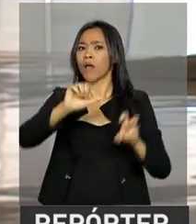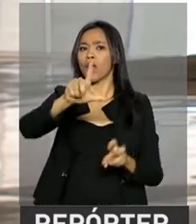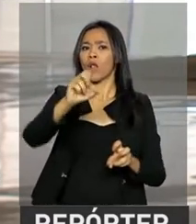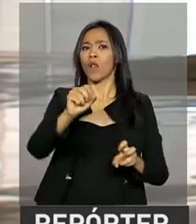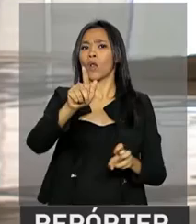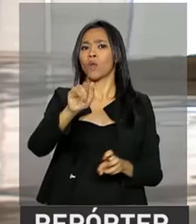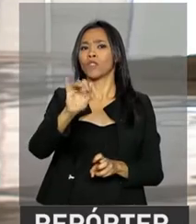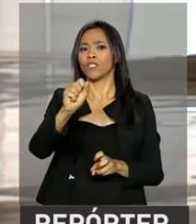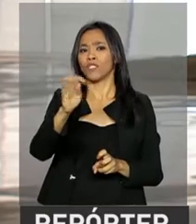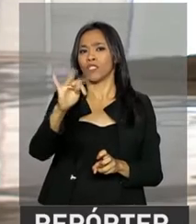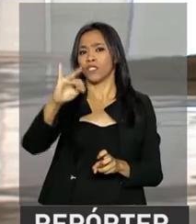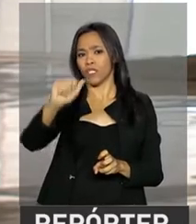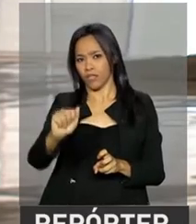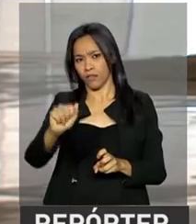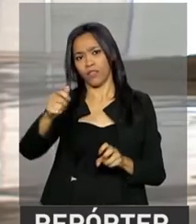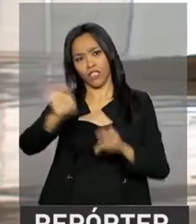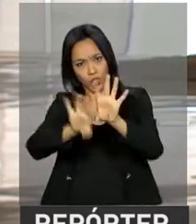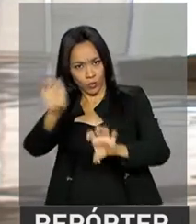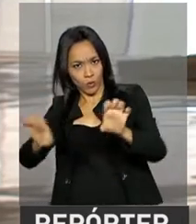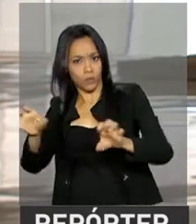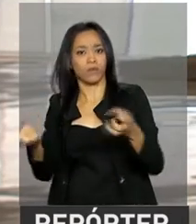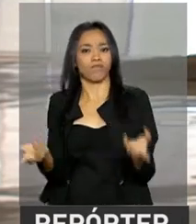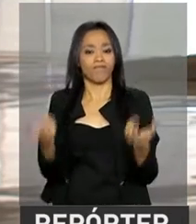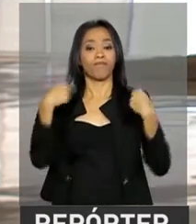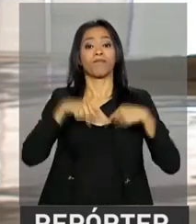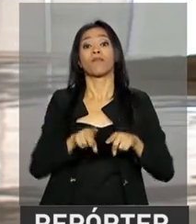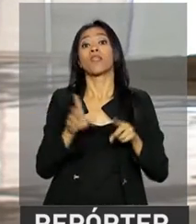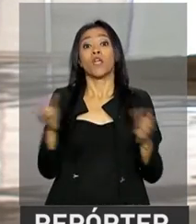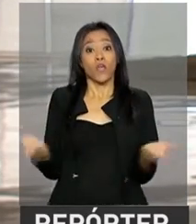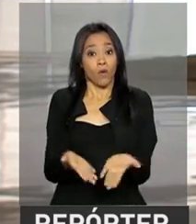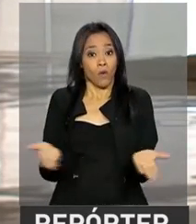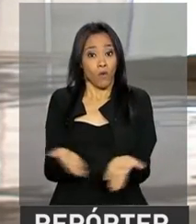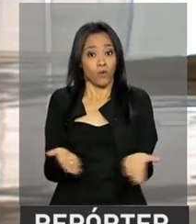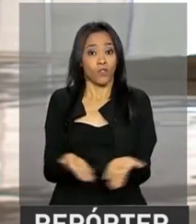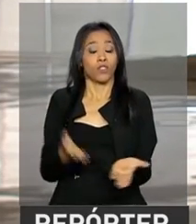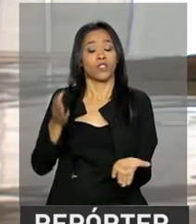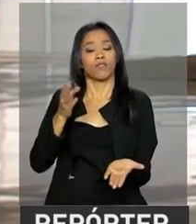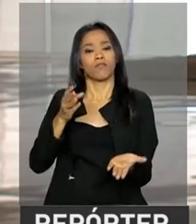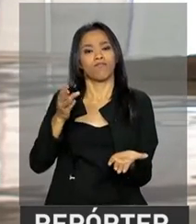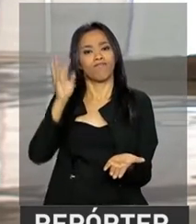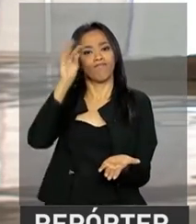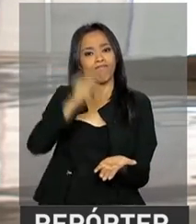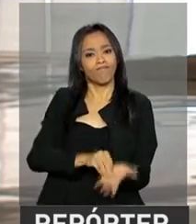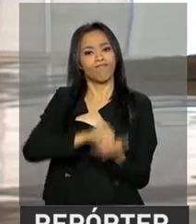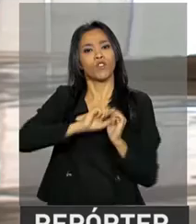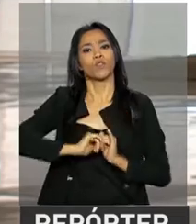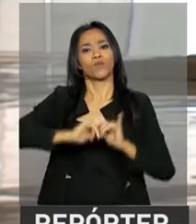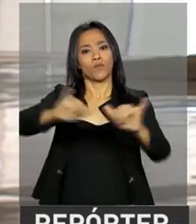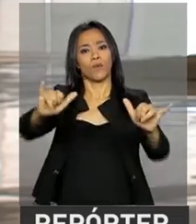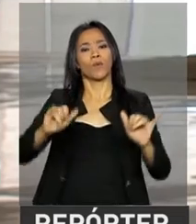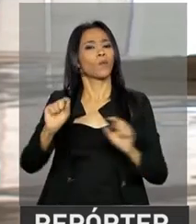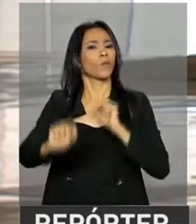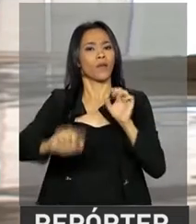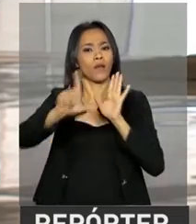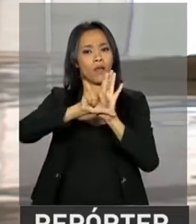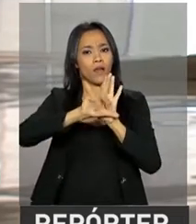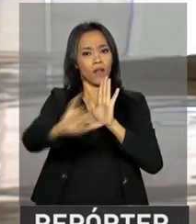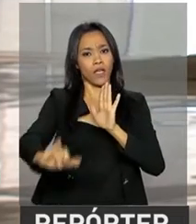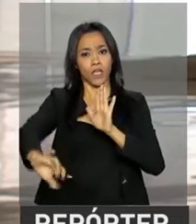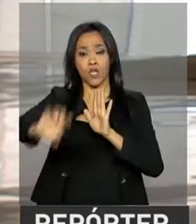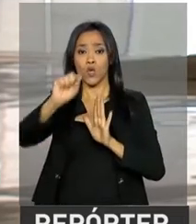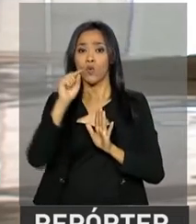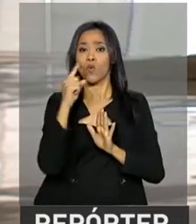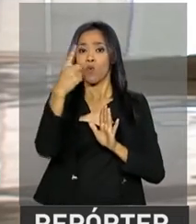infraestrutura. Bom, e o diário oficial de hoje publicou a lei que institui uma semana